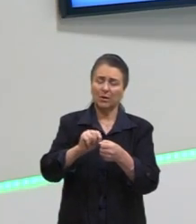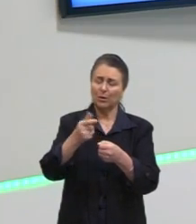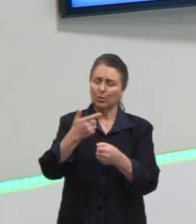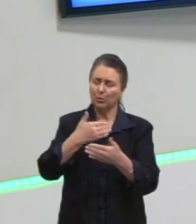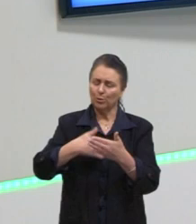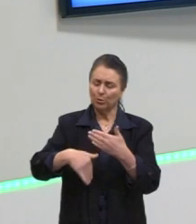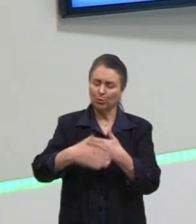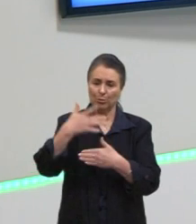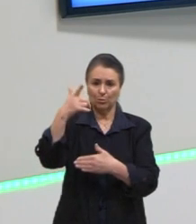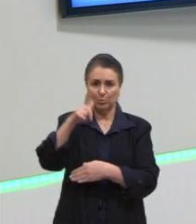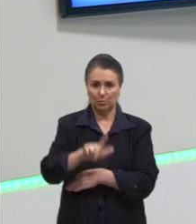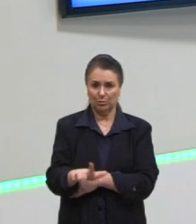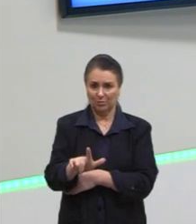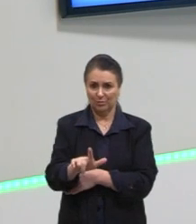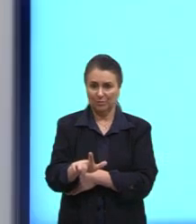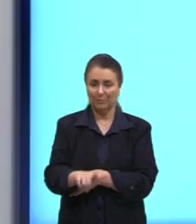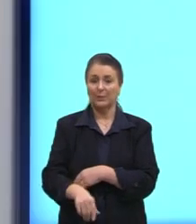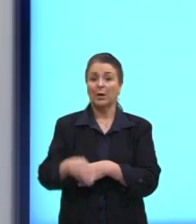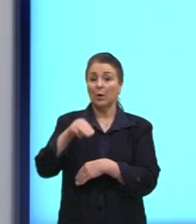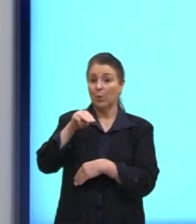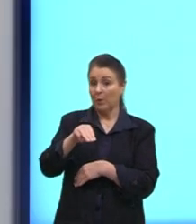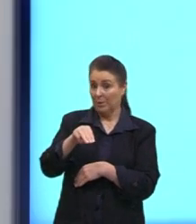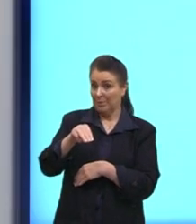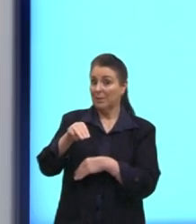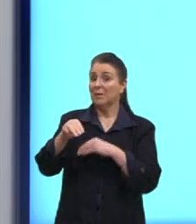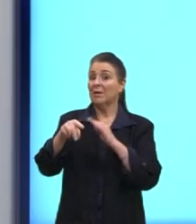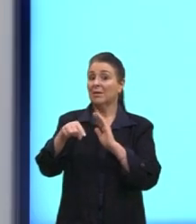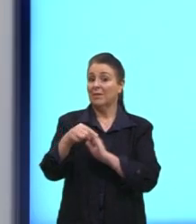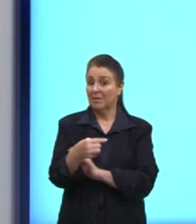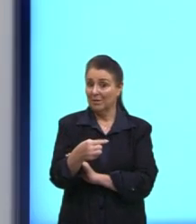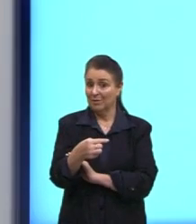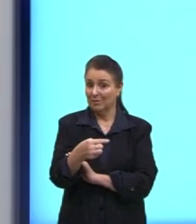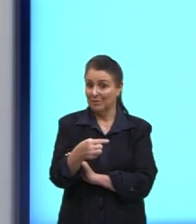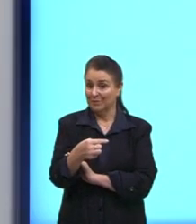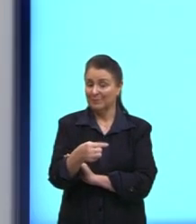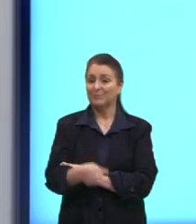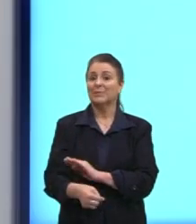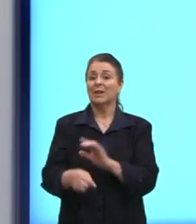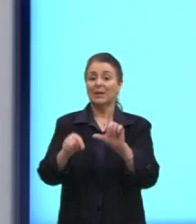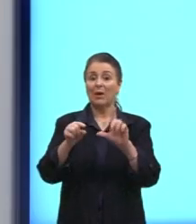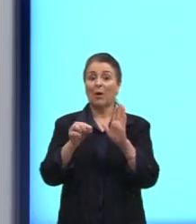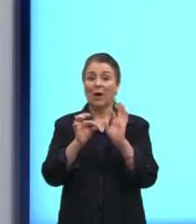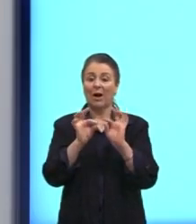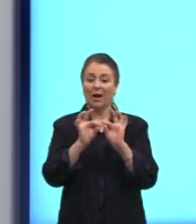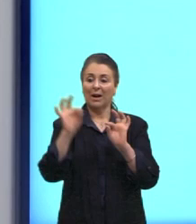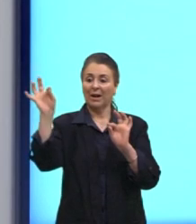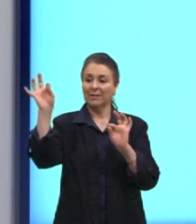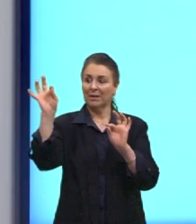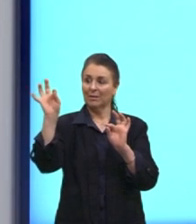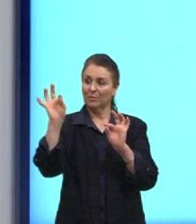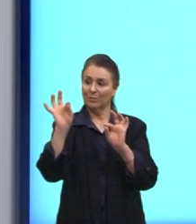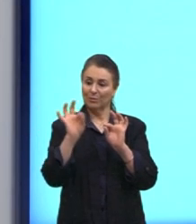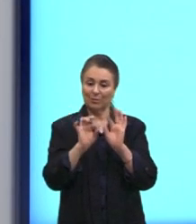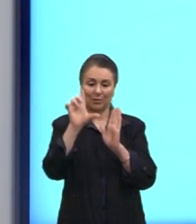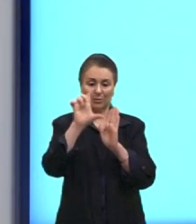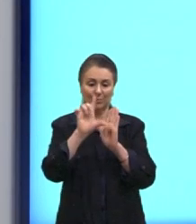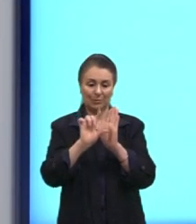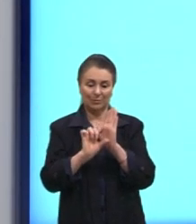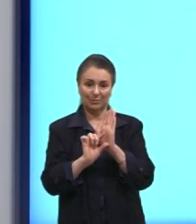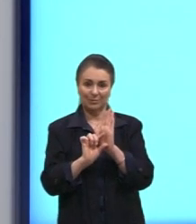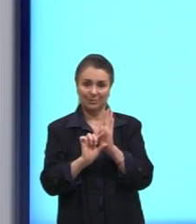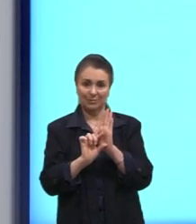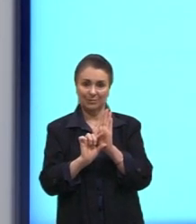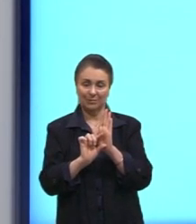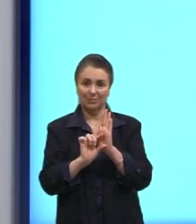Então, aqui, o m é negativo, nossa reta é decrescente, até então, tá tudo ok, né? Tá,